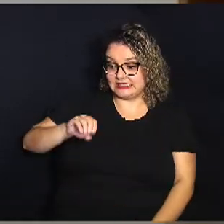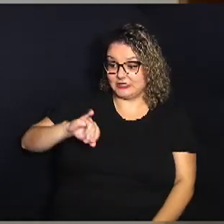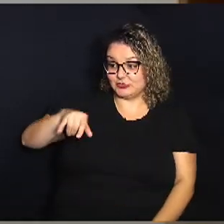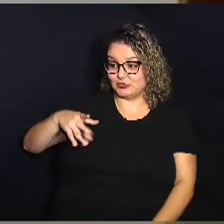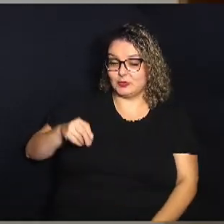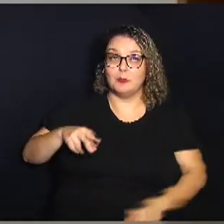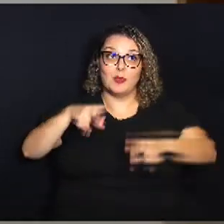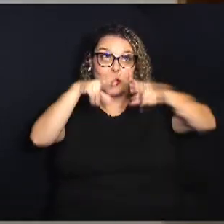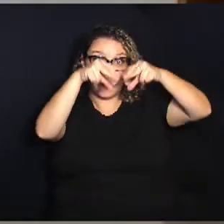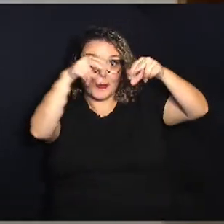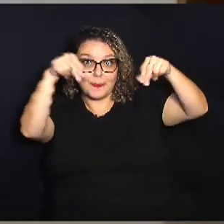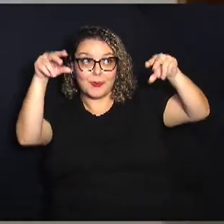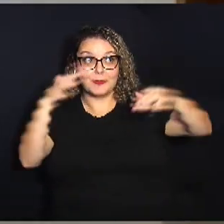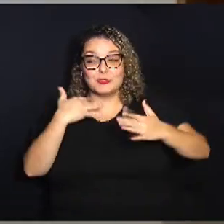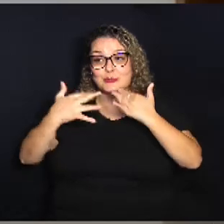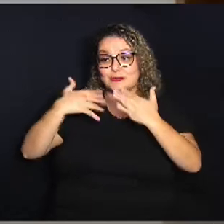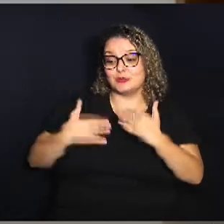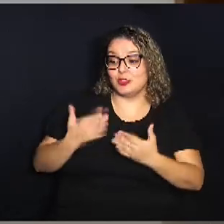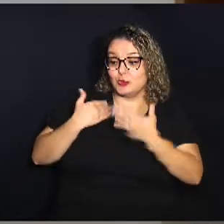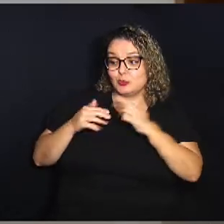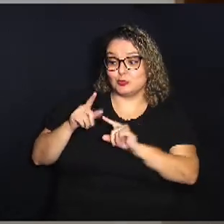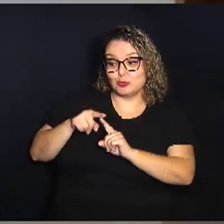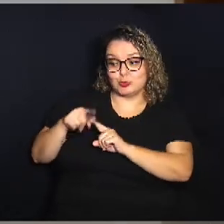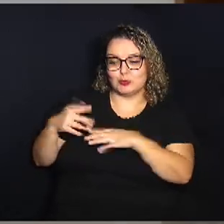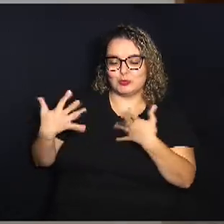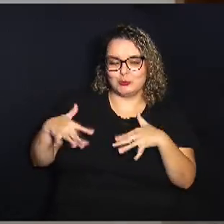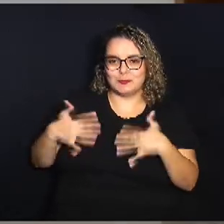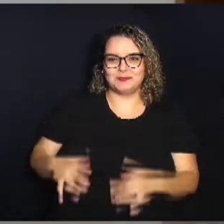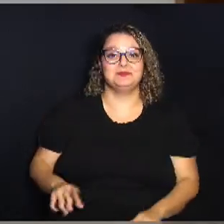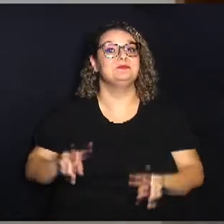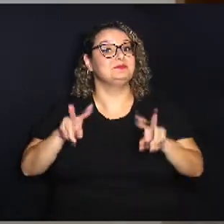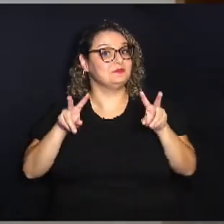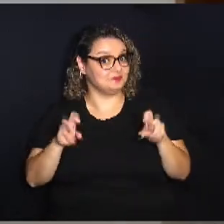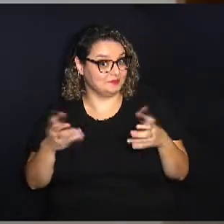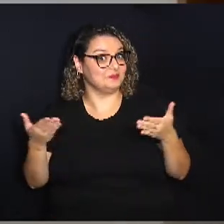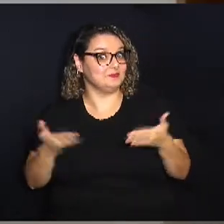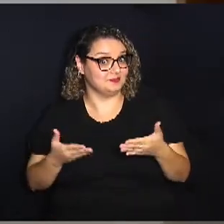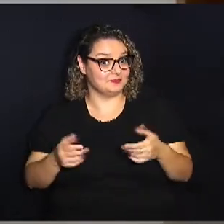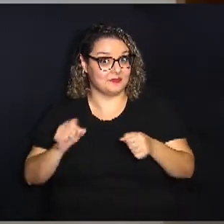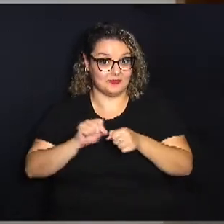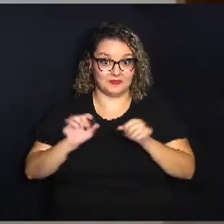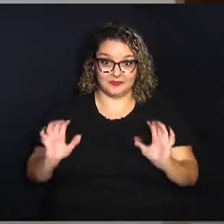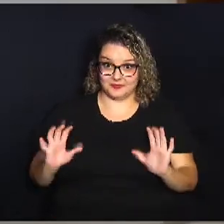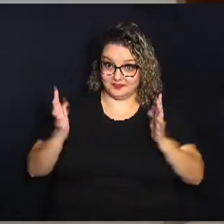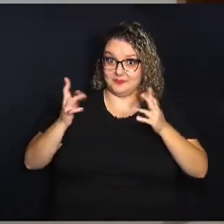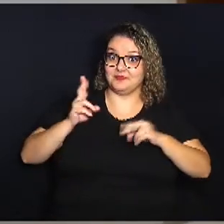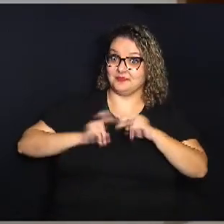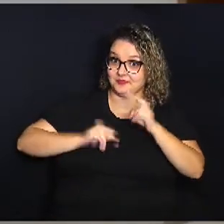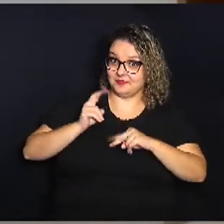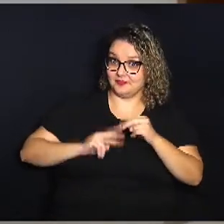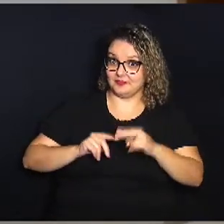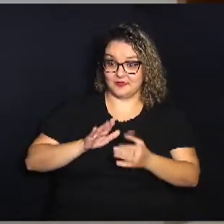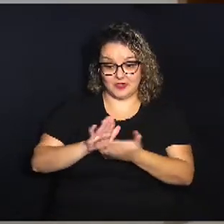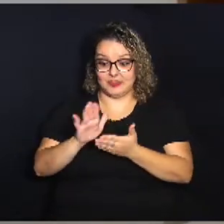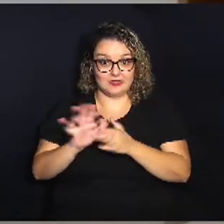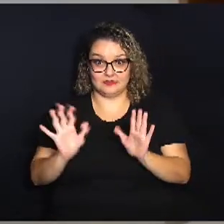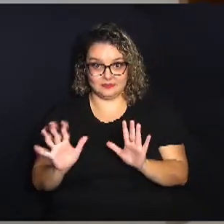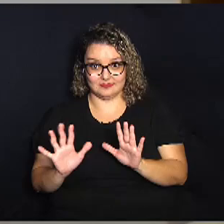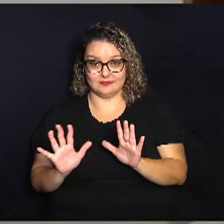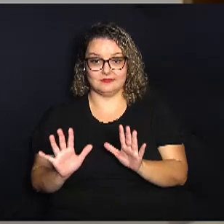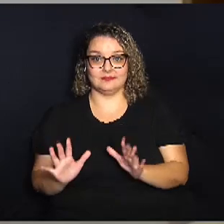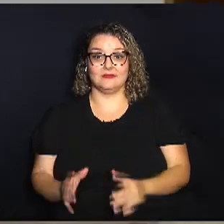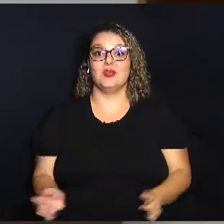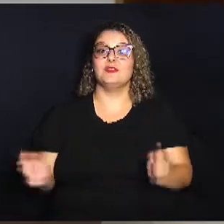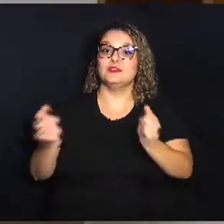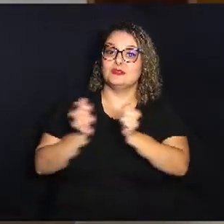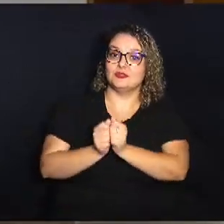coloridas comidas típicas e por isso o tema de hoje é para quem quer fazer uma festa junina sem gastar muito e eu estou ao